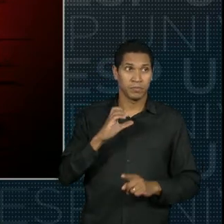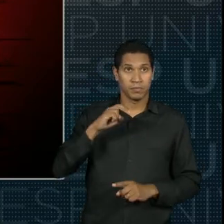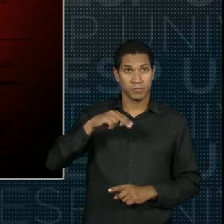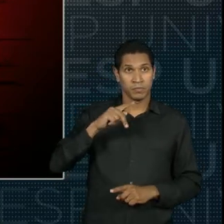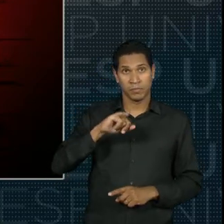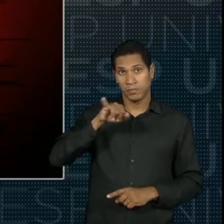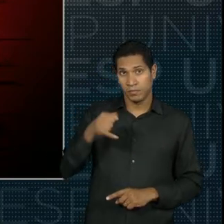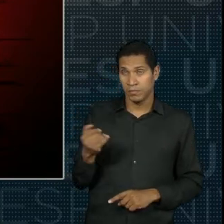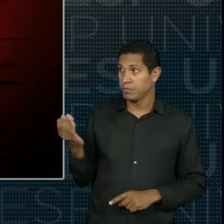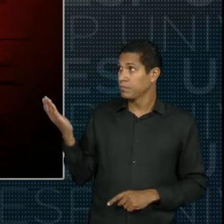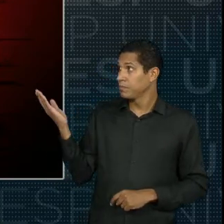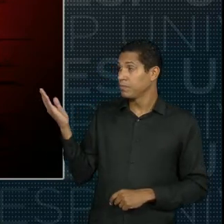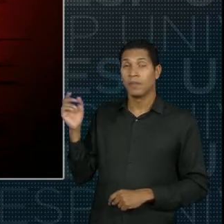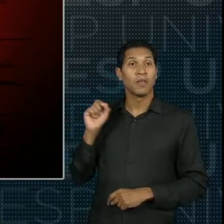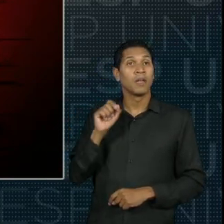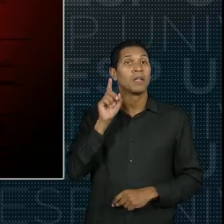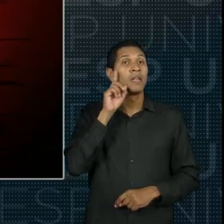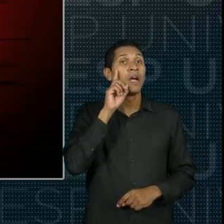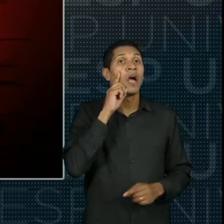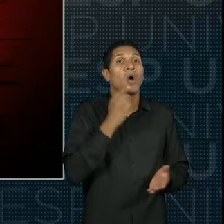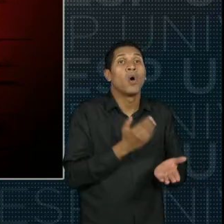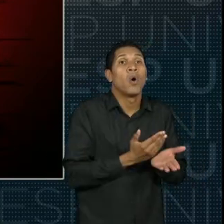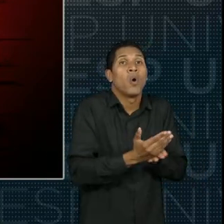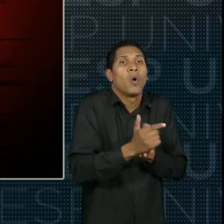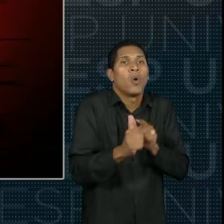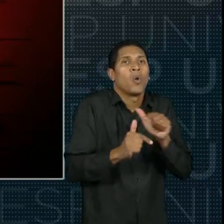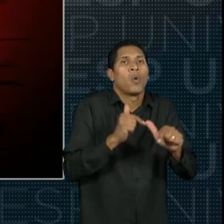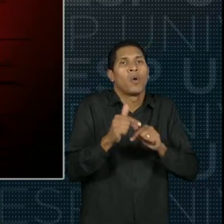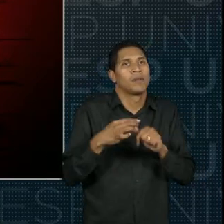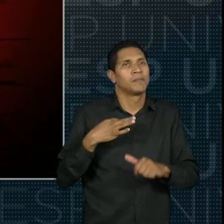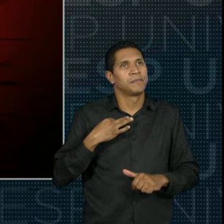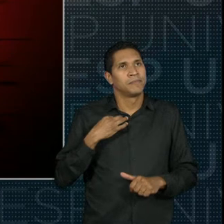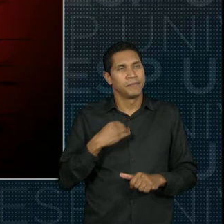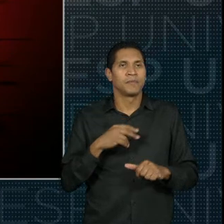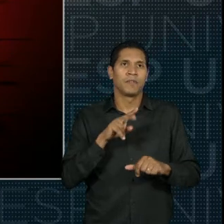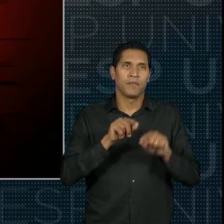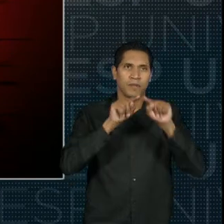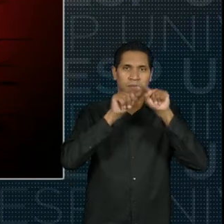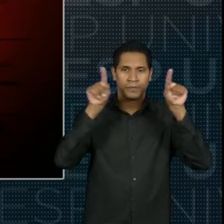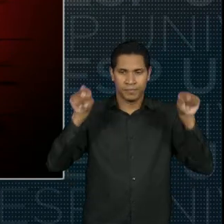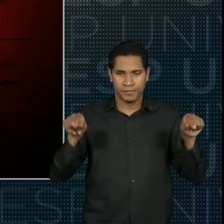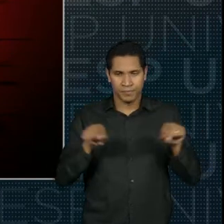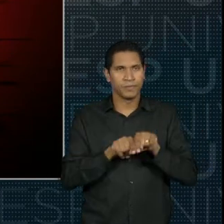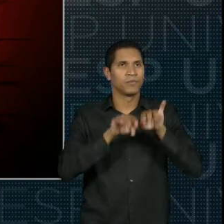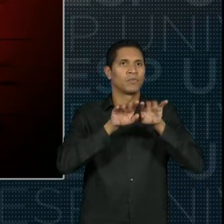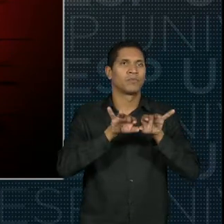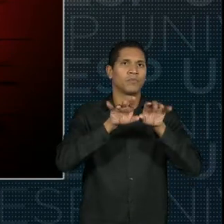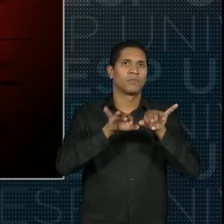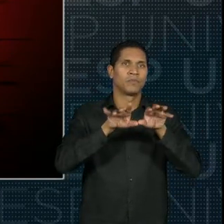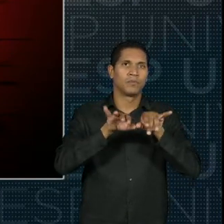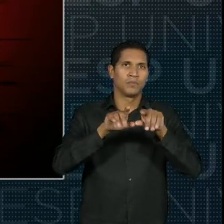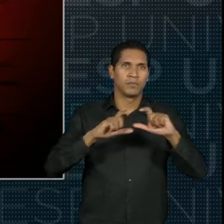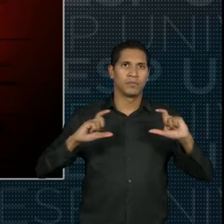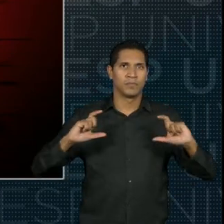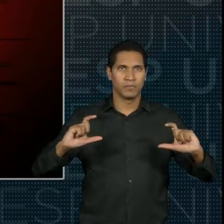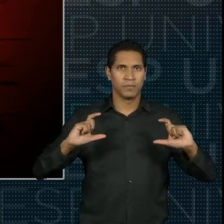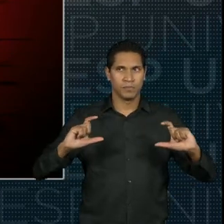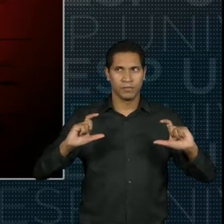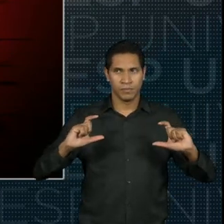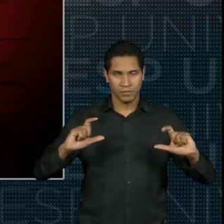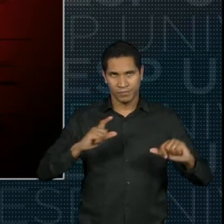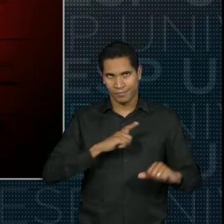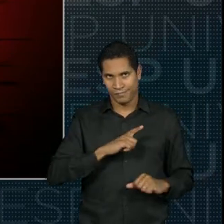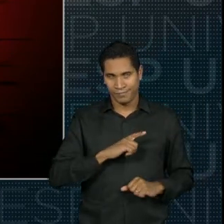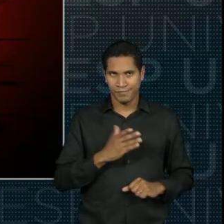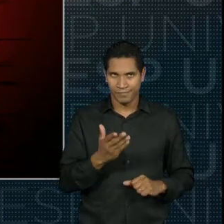a partir de qual data ele desenvolveu as atividades que serão especificadas pela própria empresa nesse espaço em branco